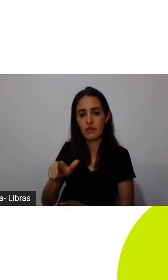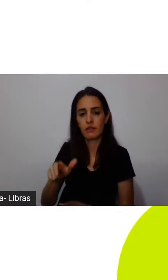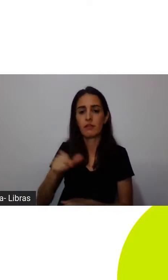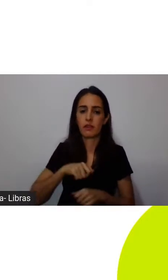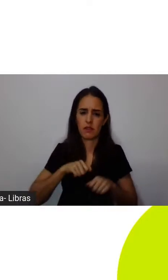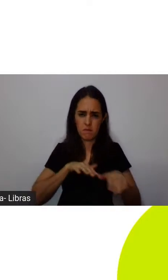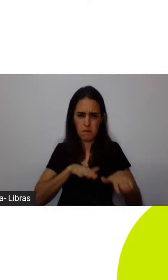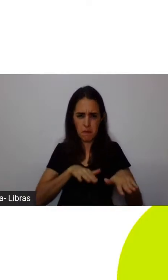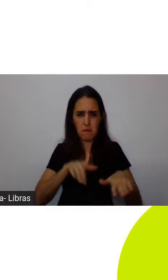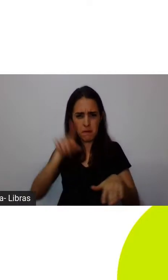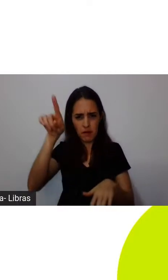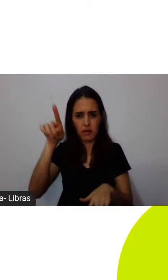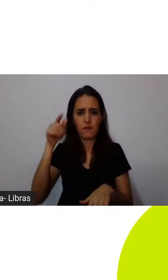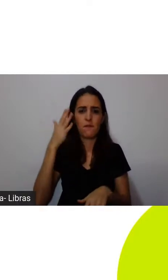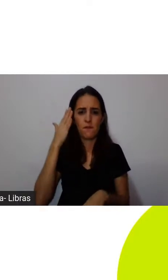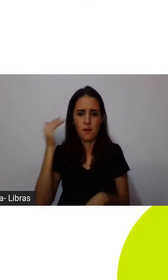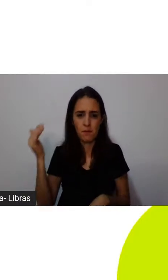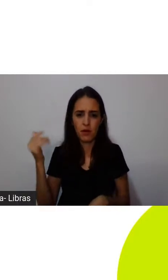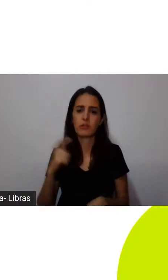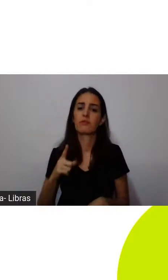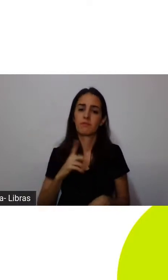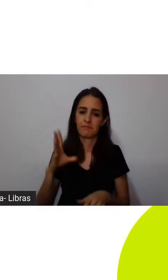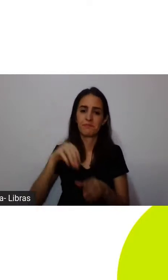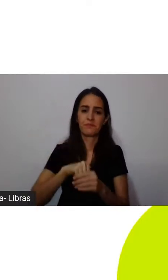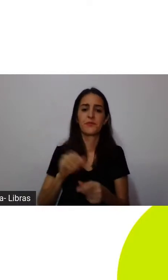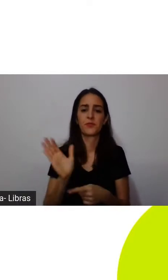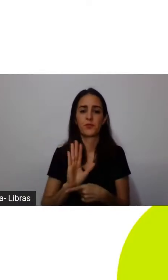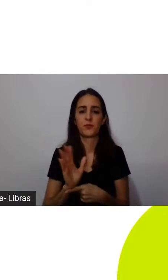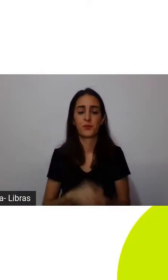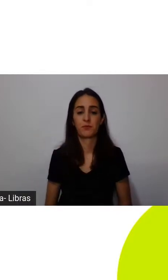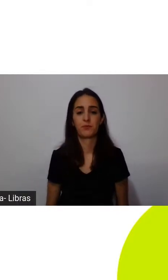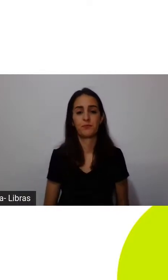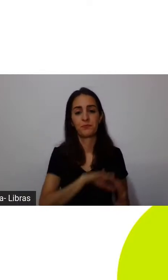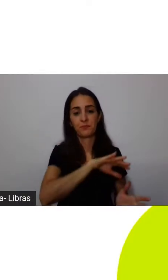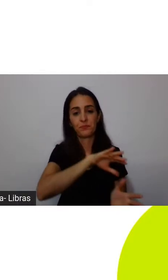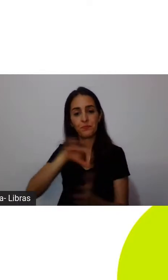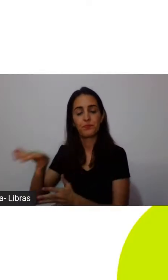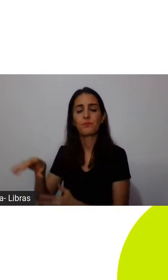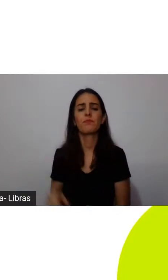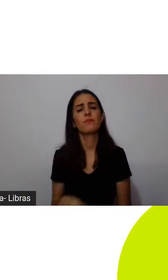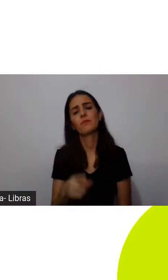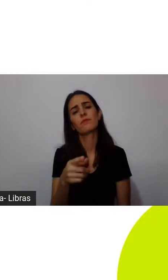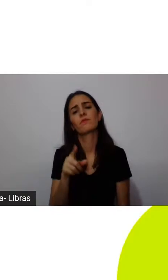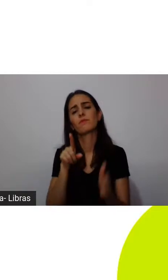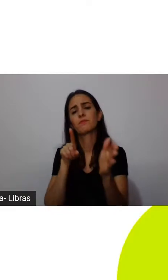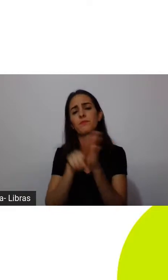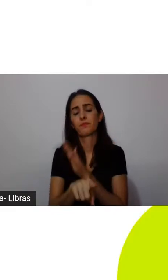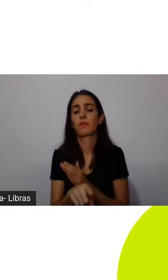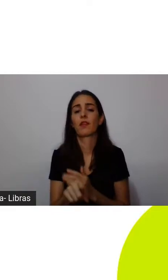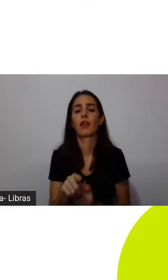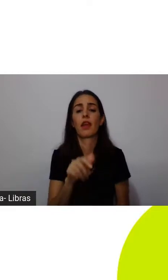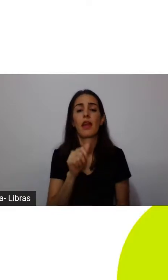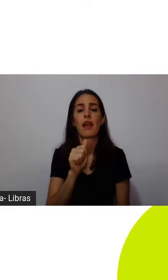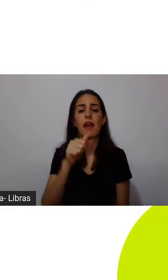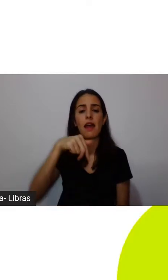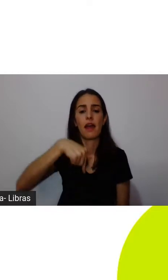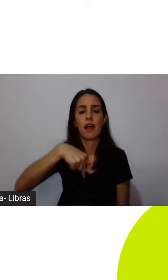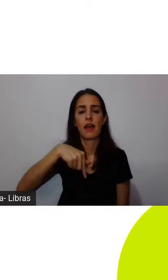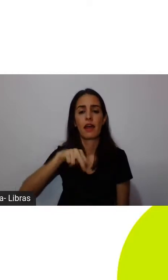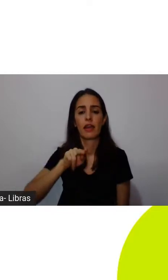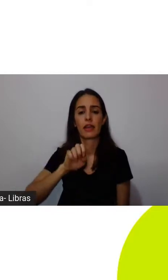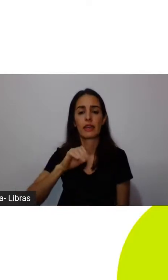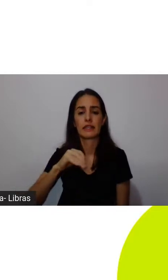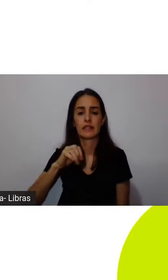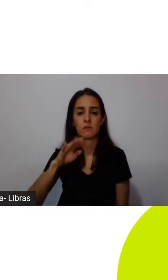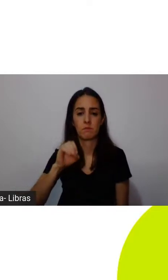fazer um parênteses antes da gente continuar. A gente fala muito de aquecimento global, mas eu quero nivelar conhecimento aqui, porque às vezes a